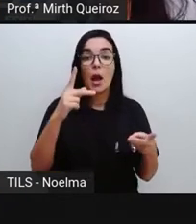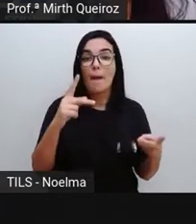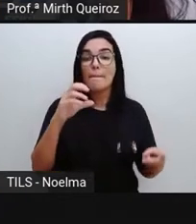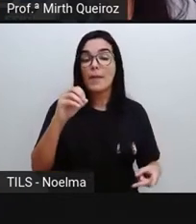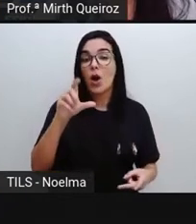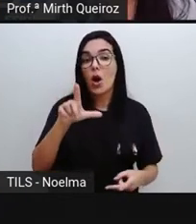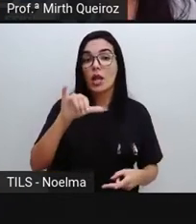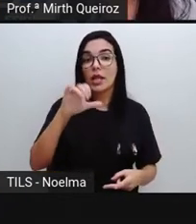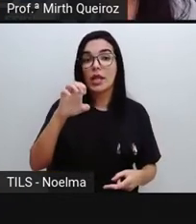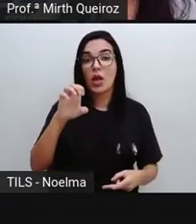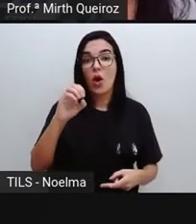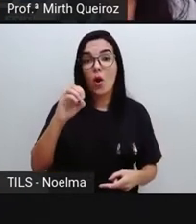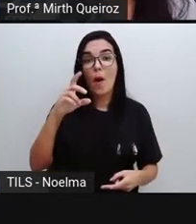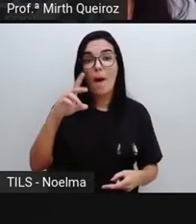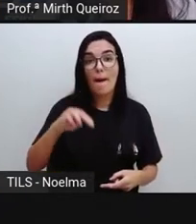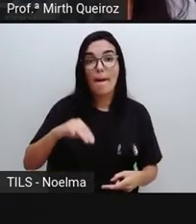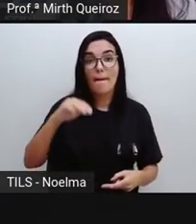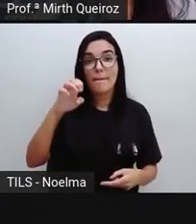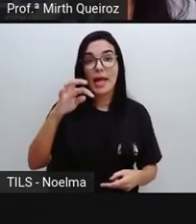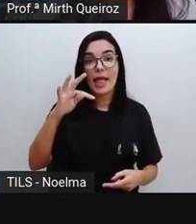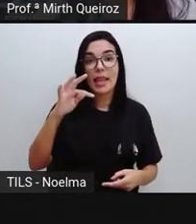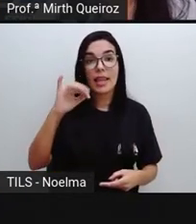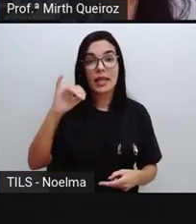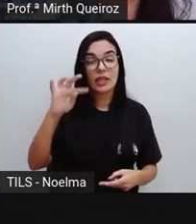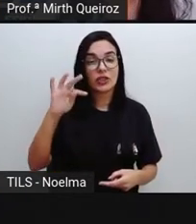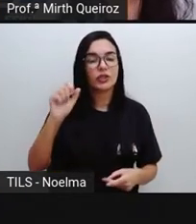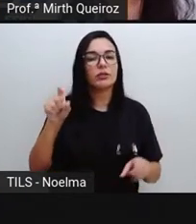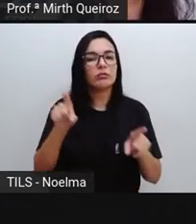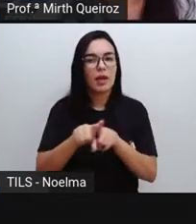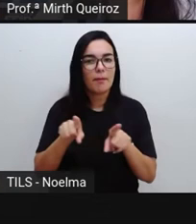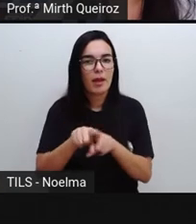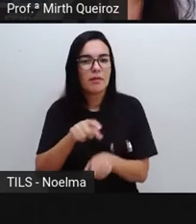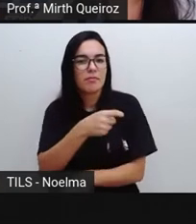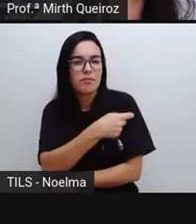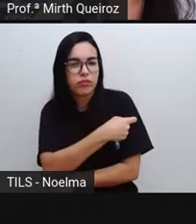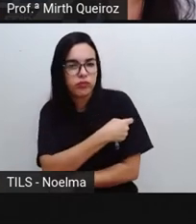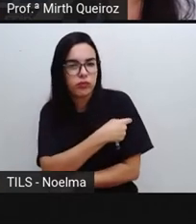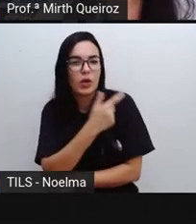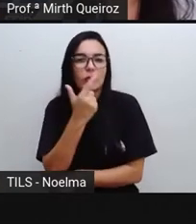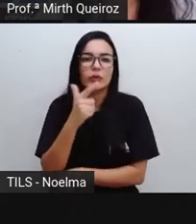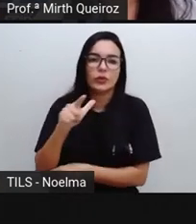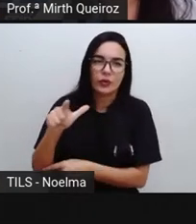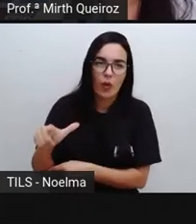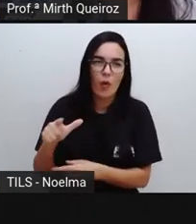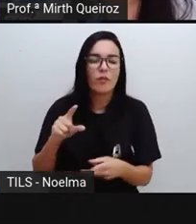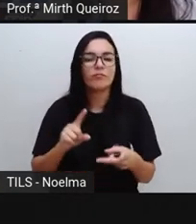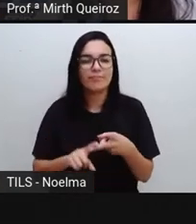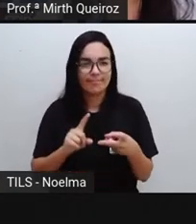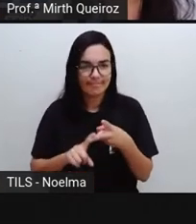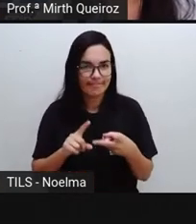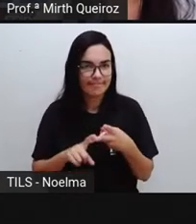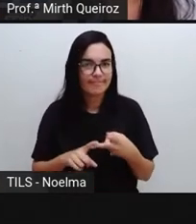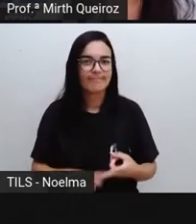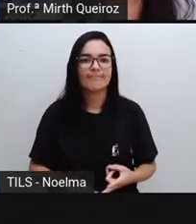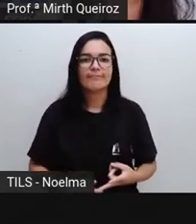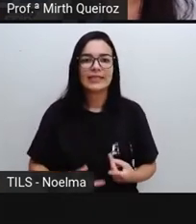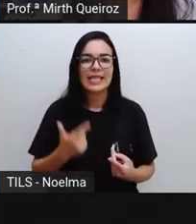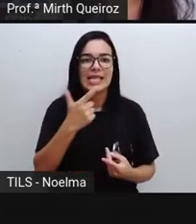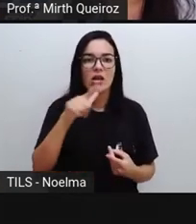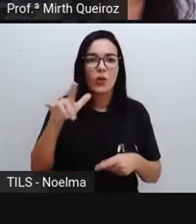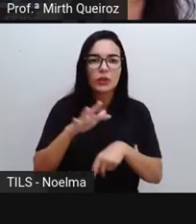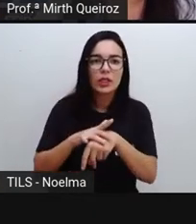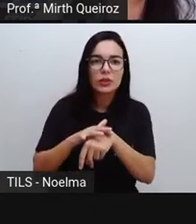terceira dose e ainda nós temos com 15 meses, né? Um ano e três meses a dose de reforço que vai prevenir